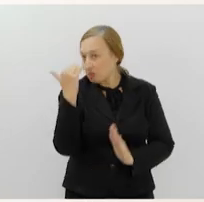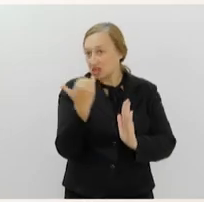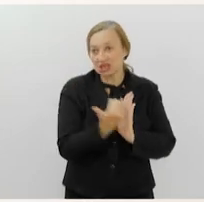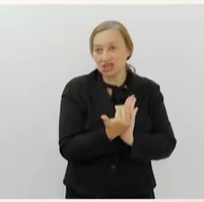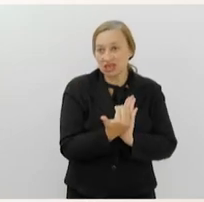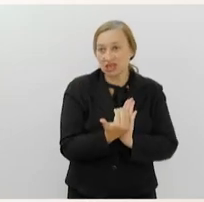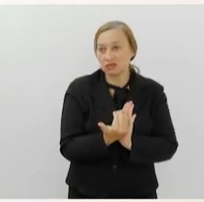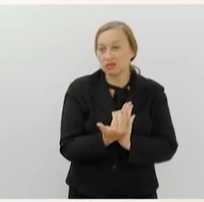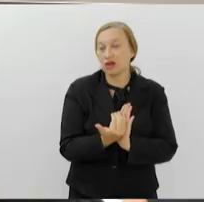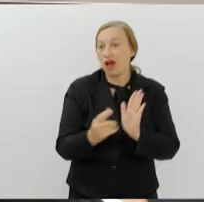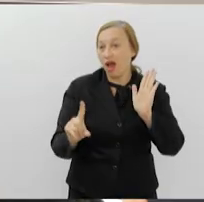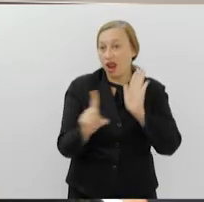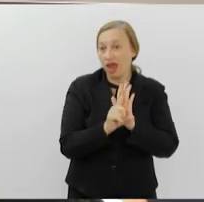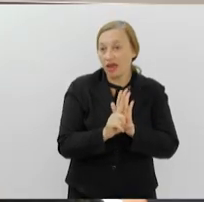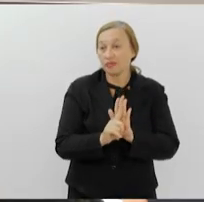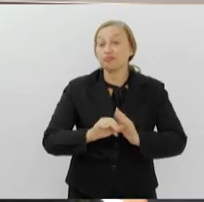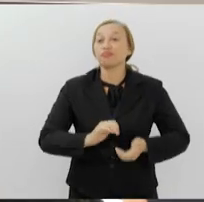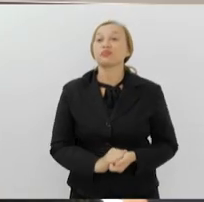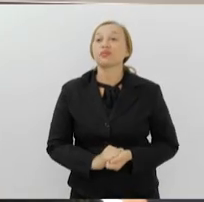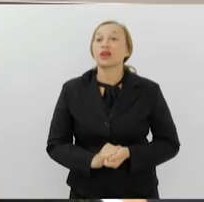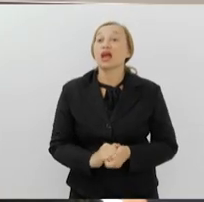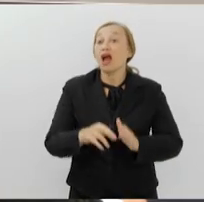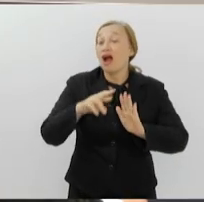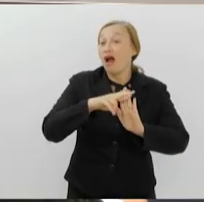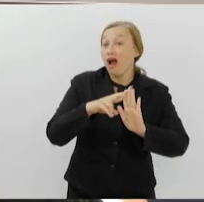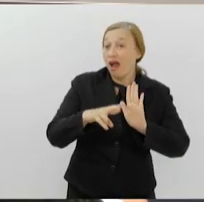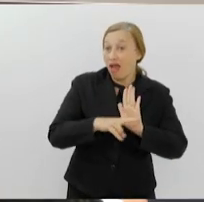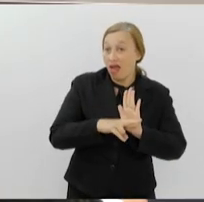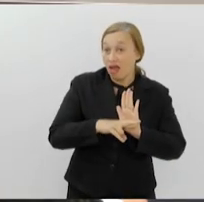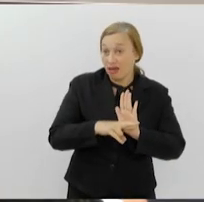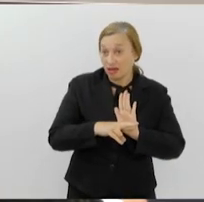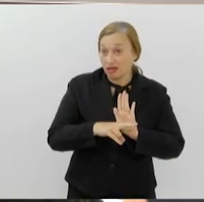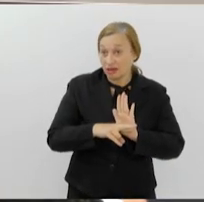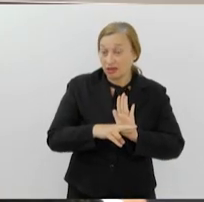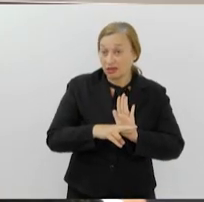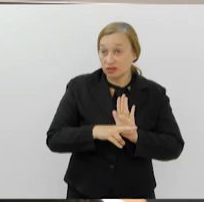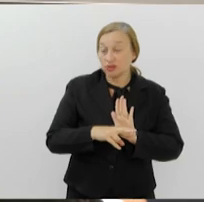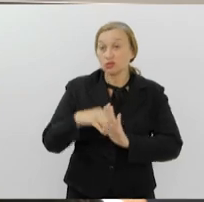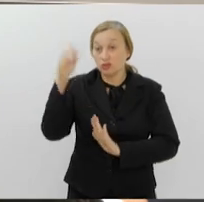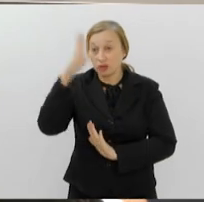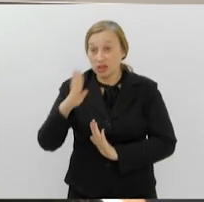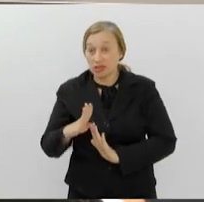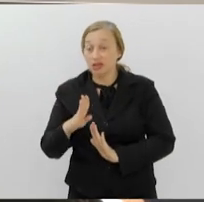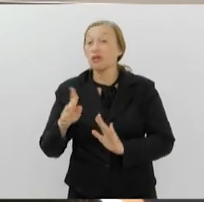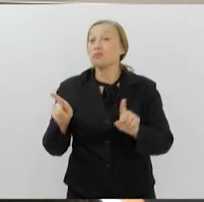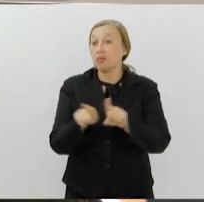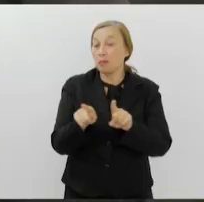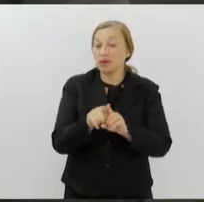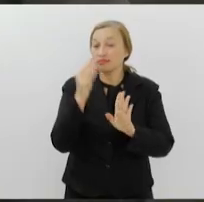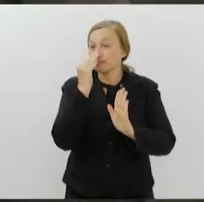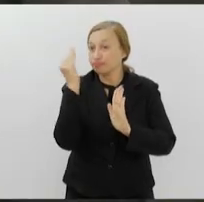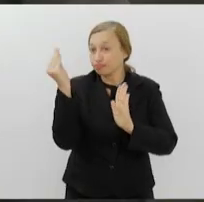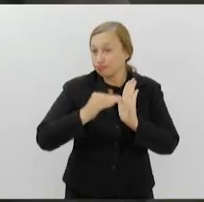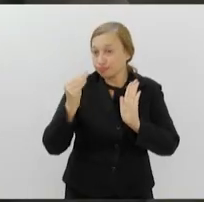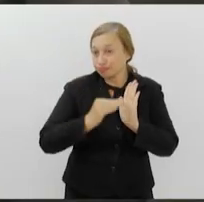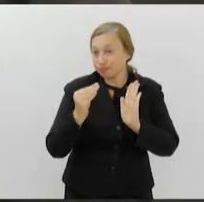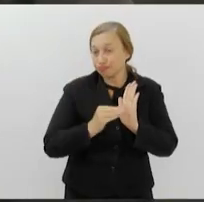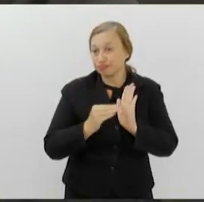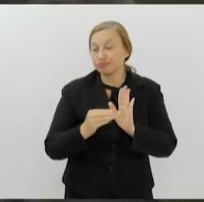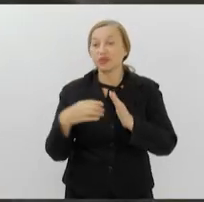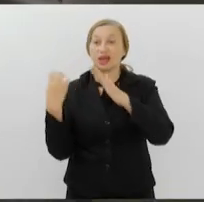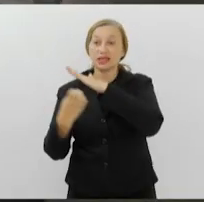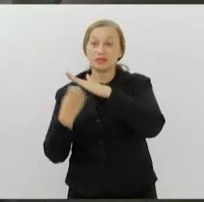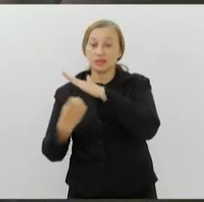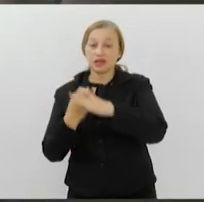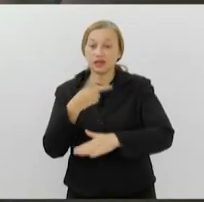Suplementar, que é responsável por regular o setor no Brasil, também estariam sendo desrespeitadas. As operadoras alegam